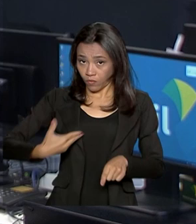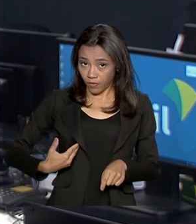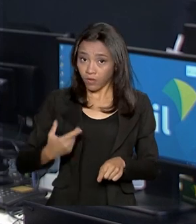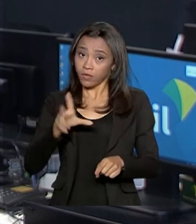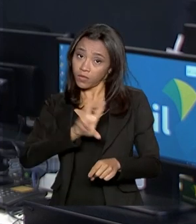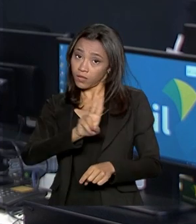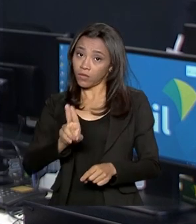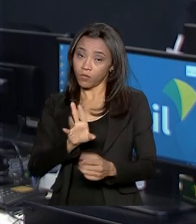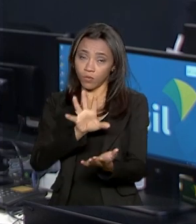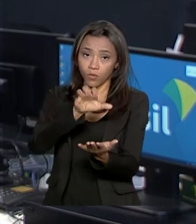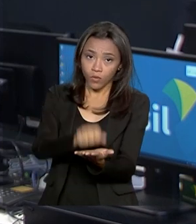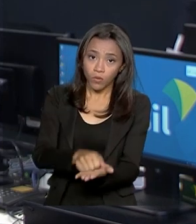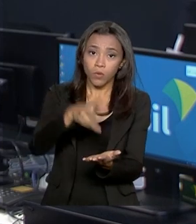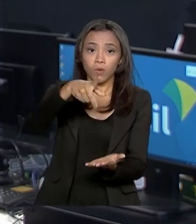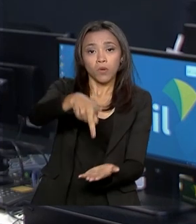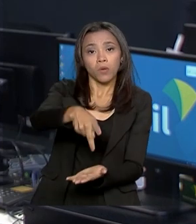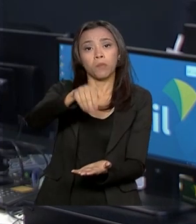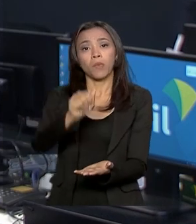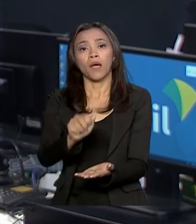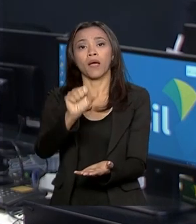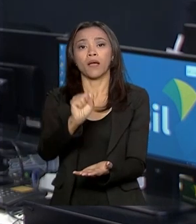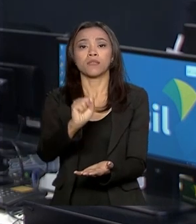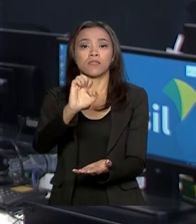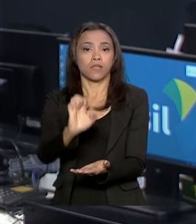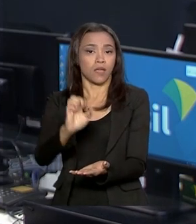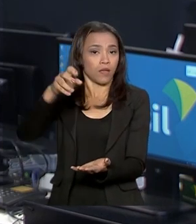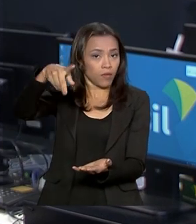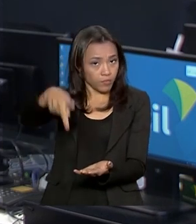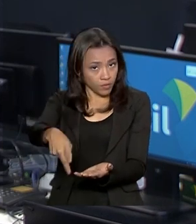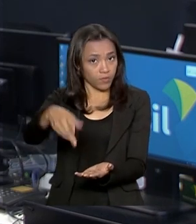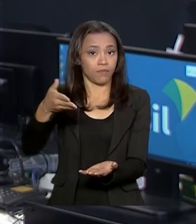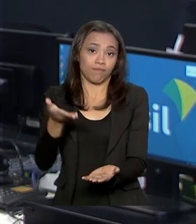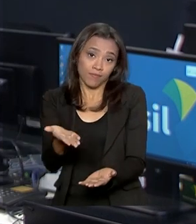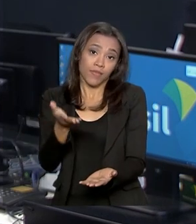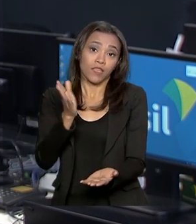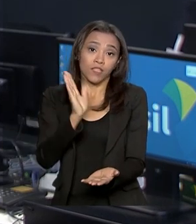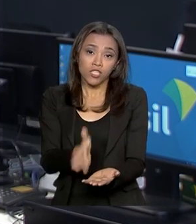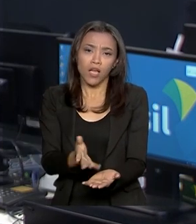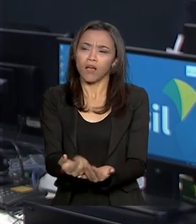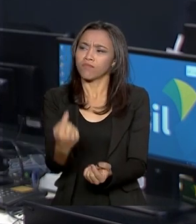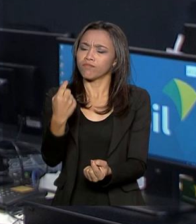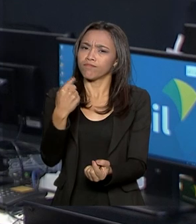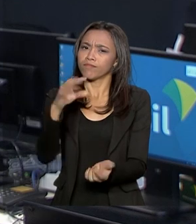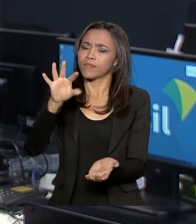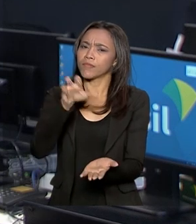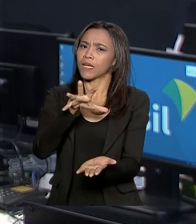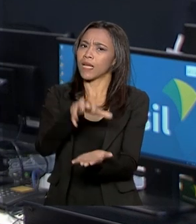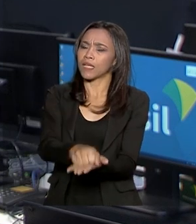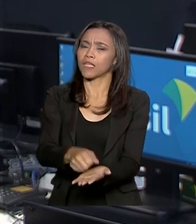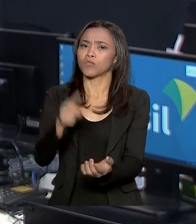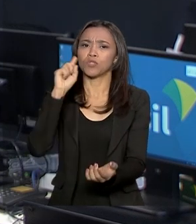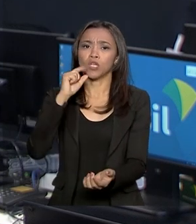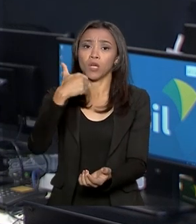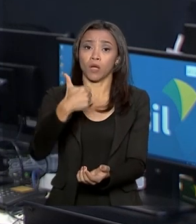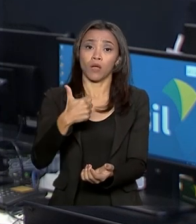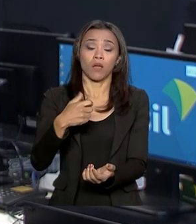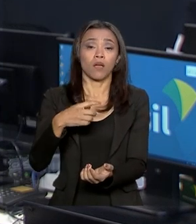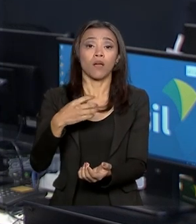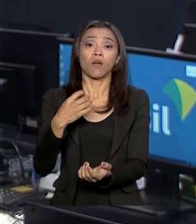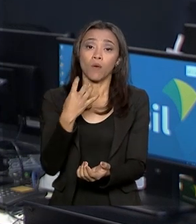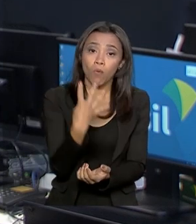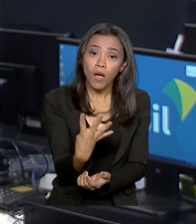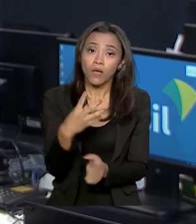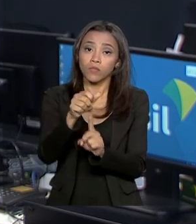PASEP, o Programa de Formação do Patrimônio do Servidor Público, que foram cadastrados até o dia 4 de outubro de 1988.